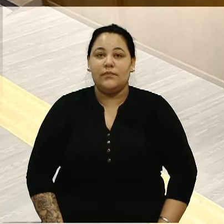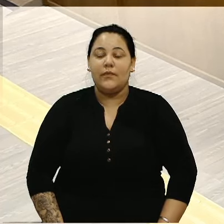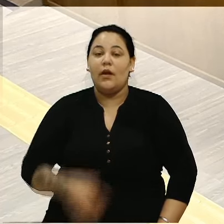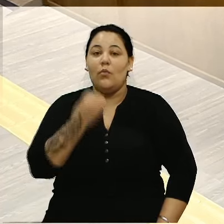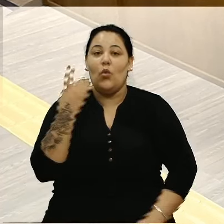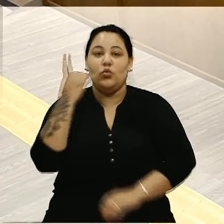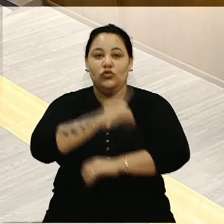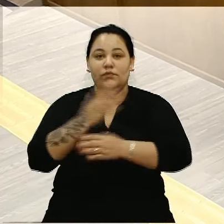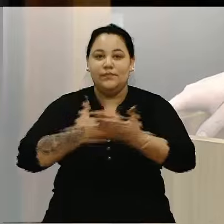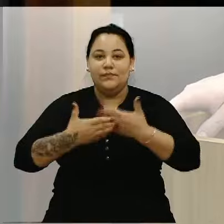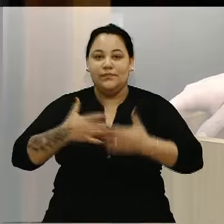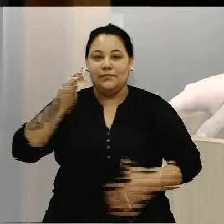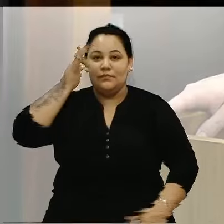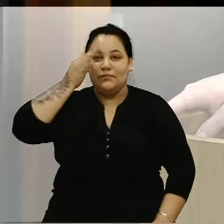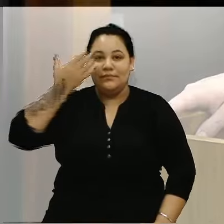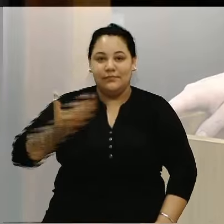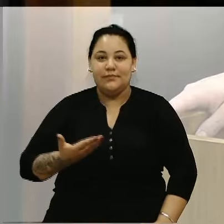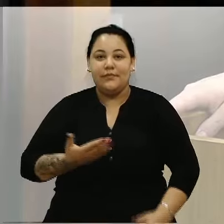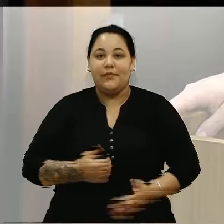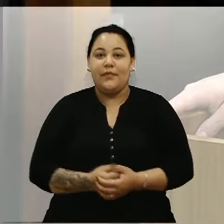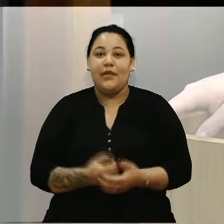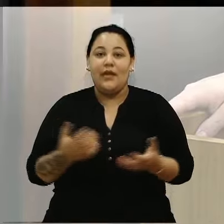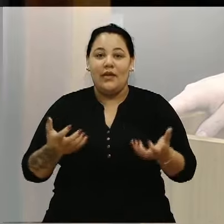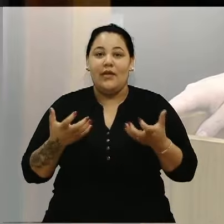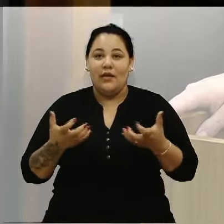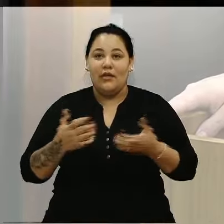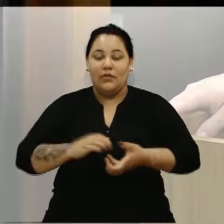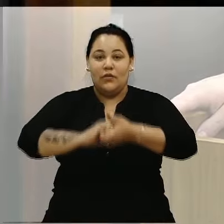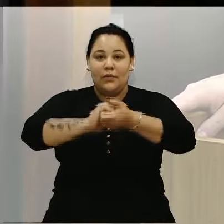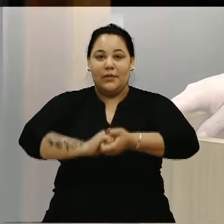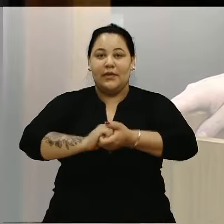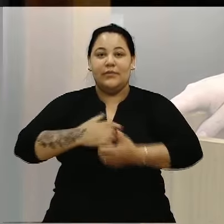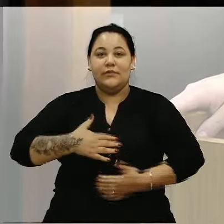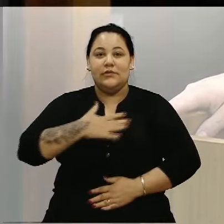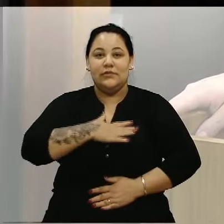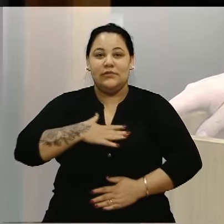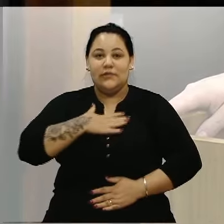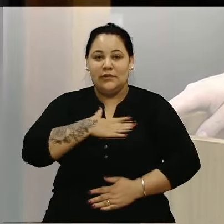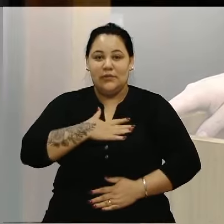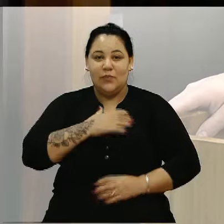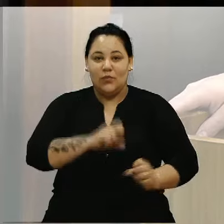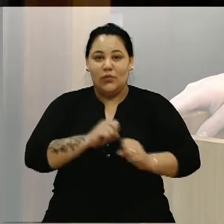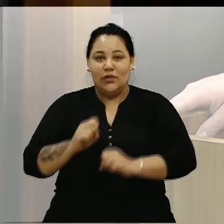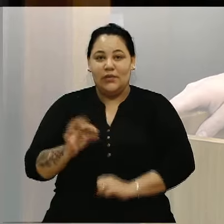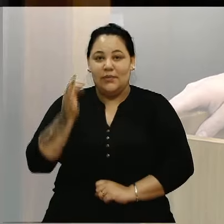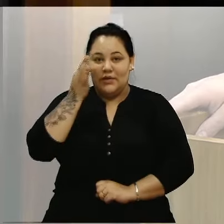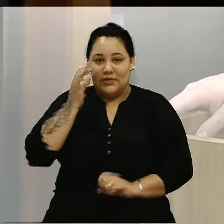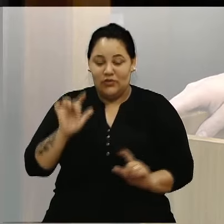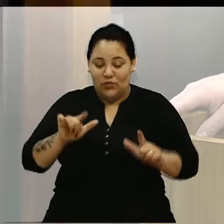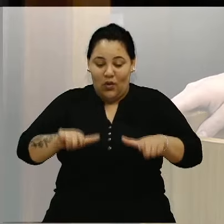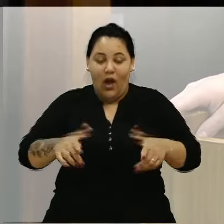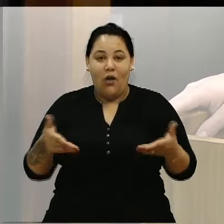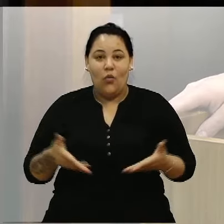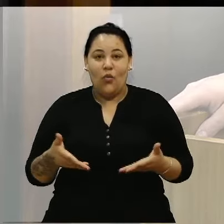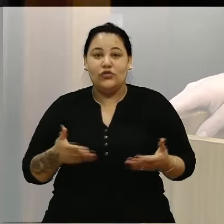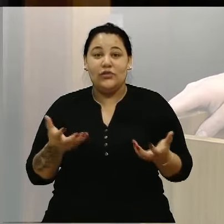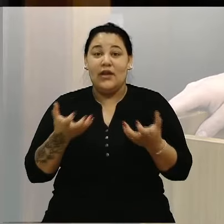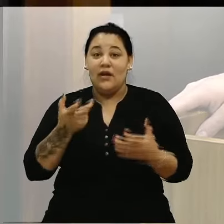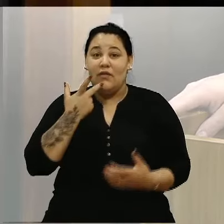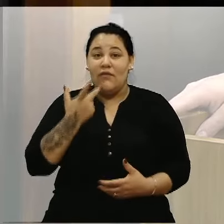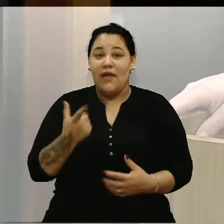a todos, pessoal. Quero aqui externar minha alegria de poder estar nesse local. Quero aqui dizer